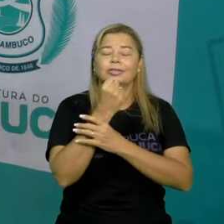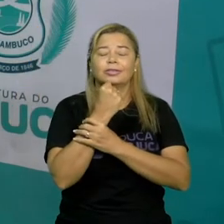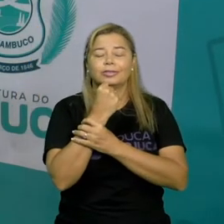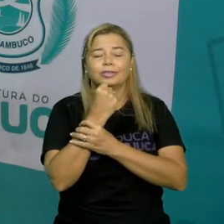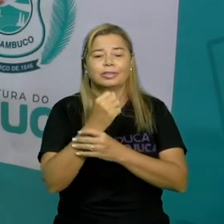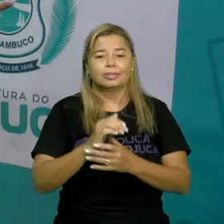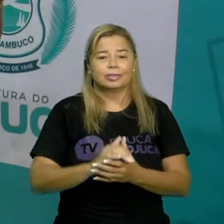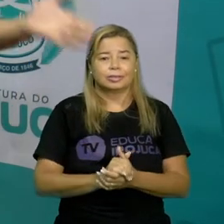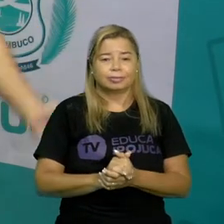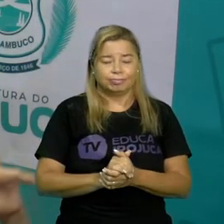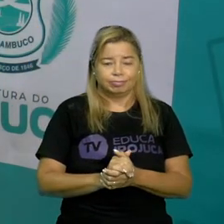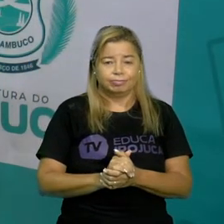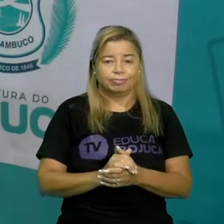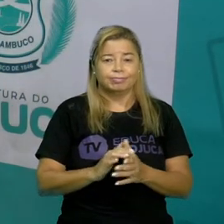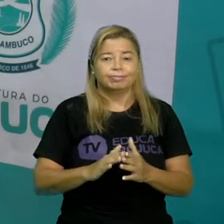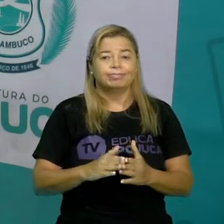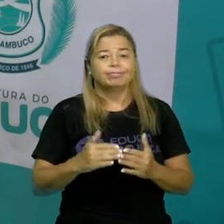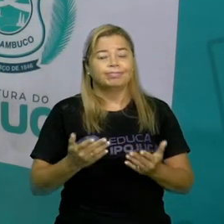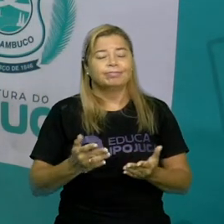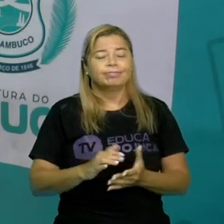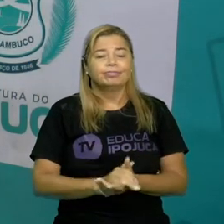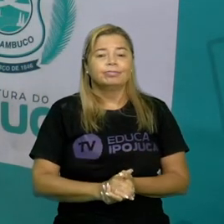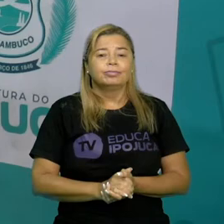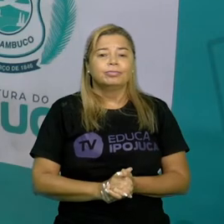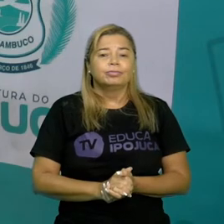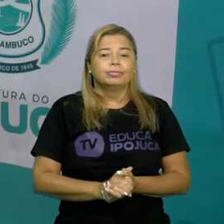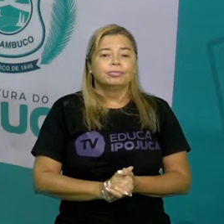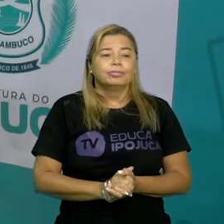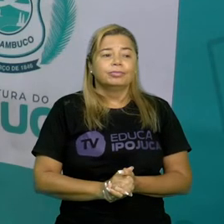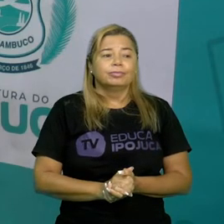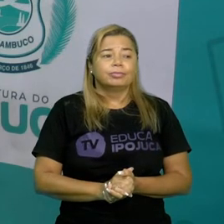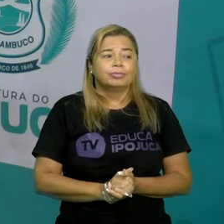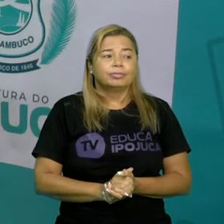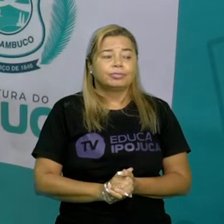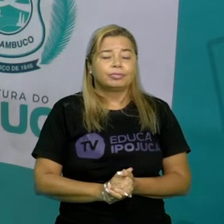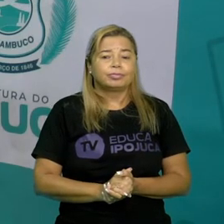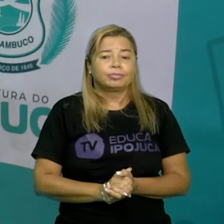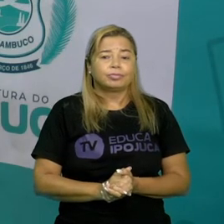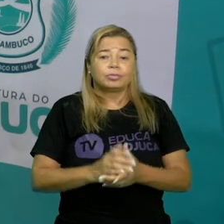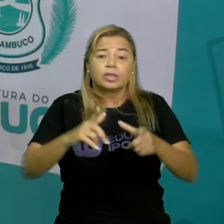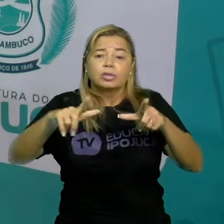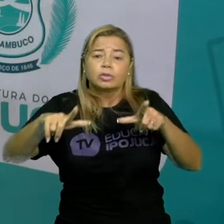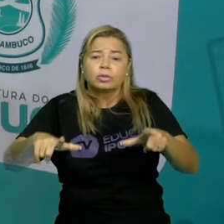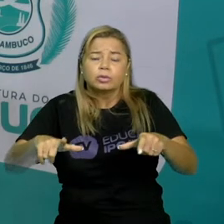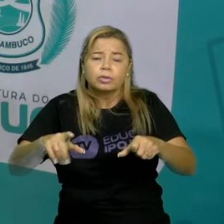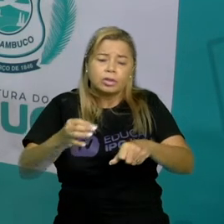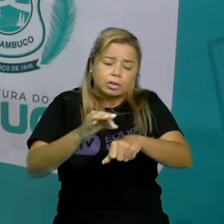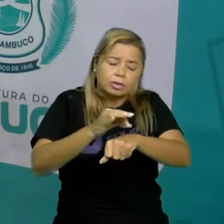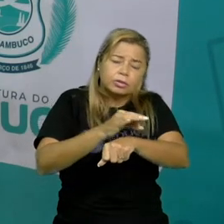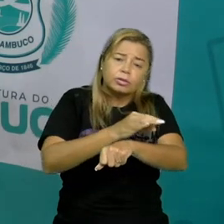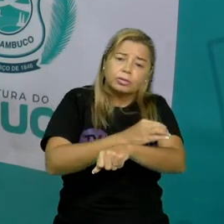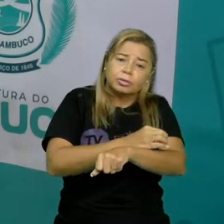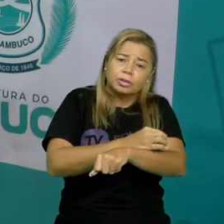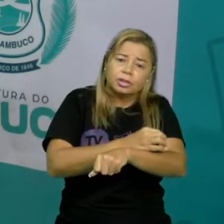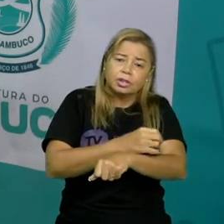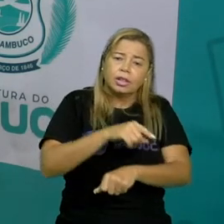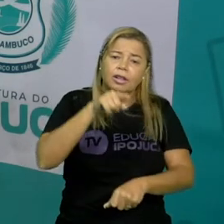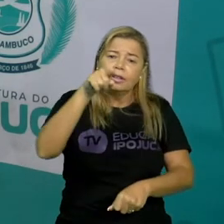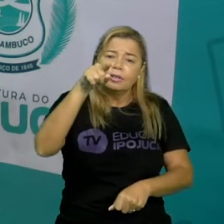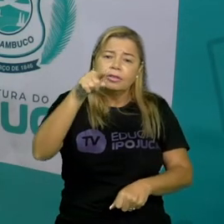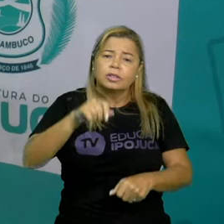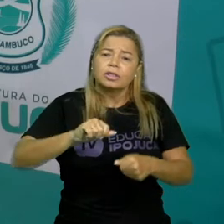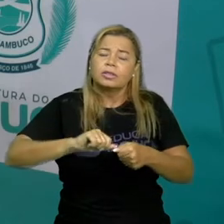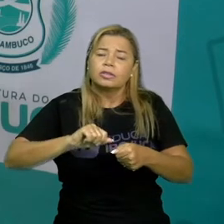eu mais forte do que Deus ninguém o lugar no lugar da formiguinha o que você faria?